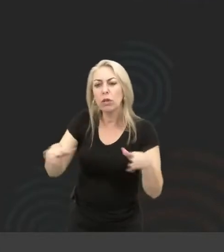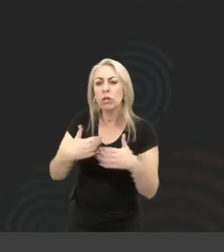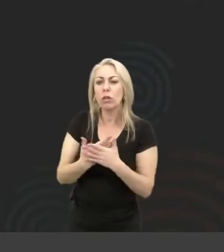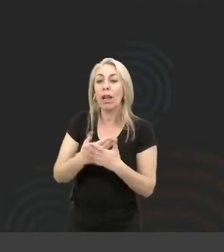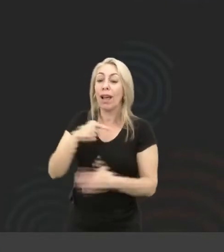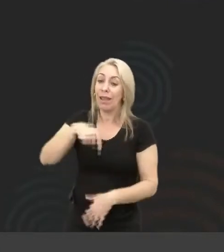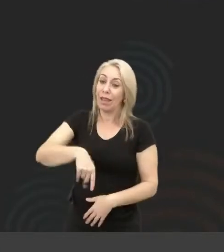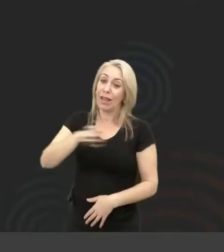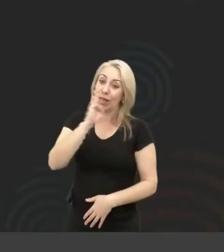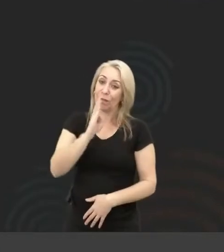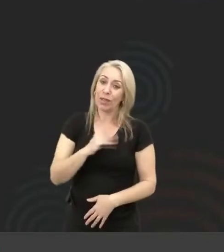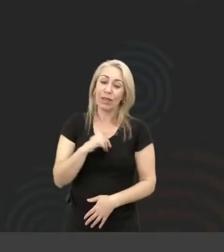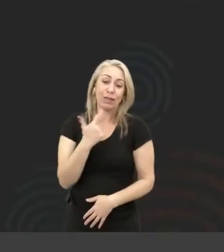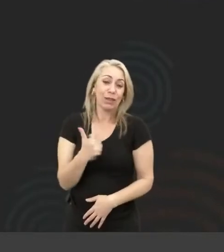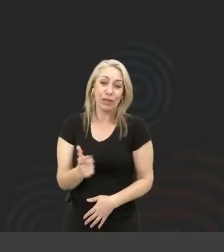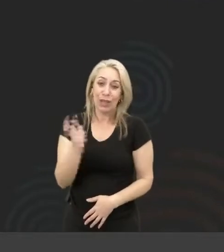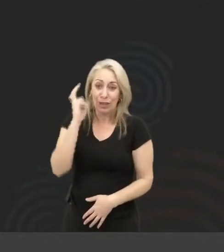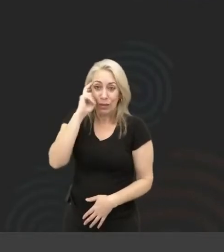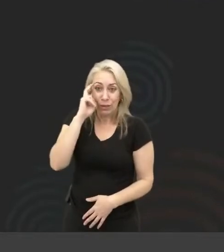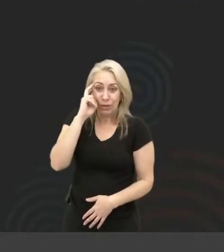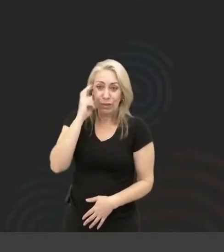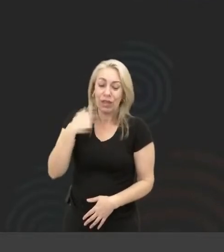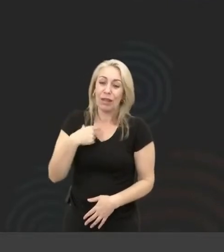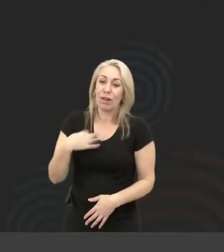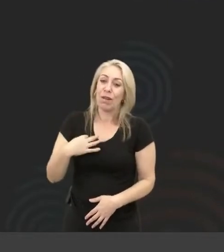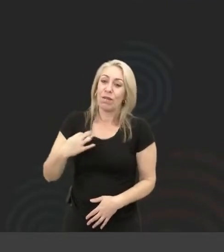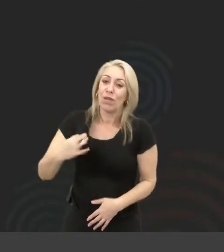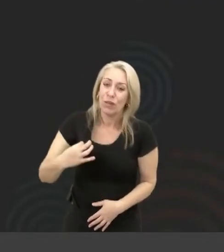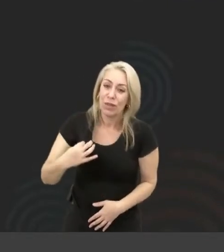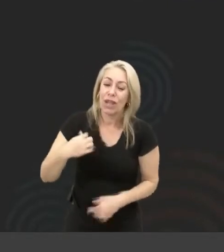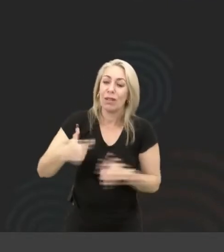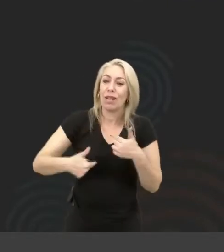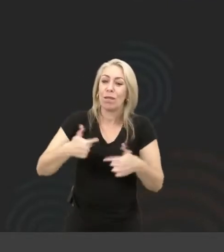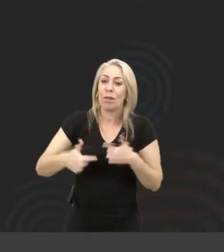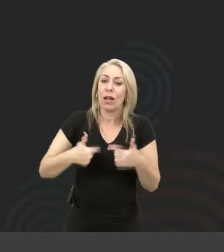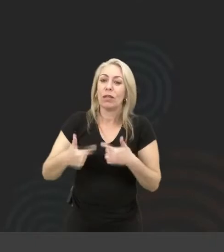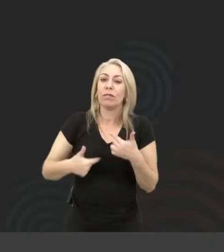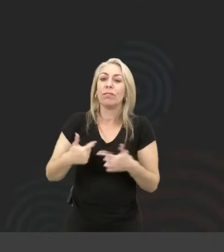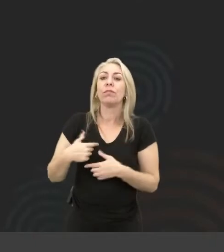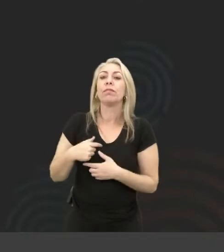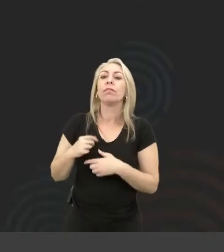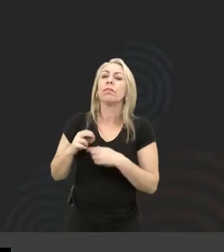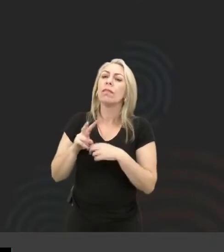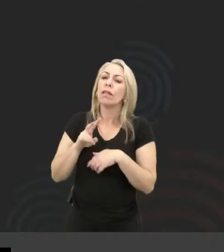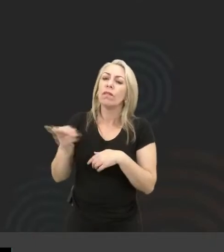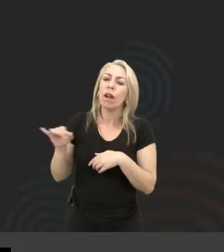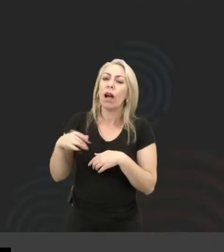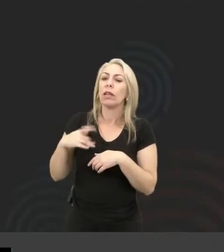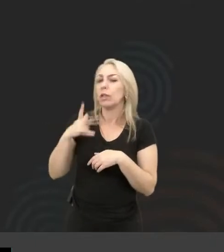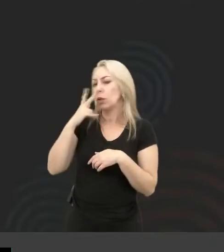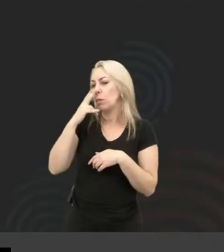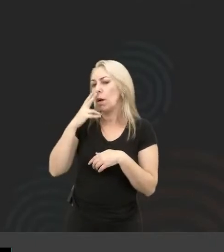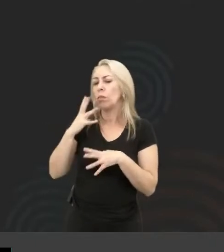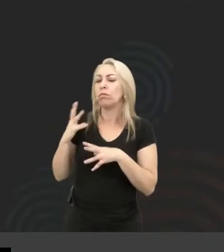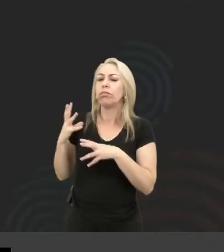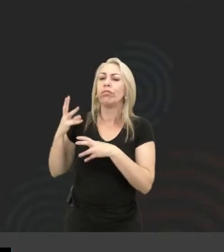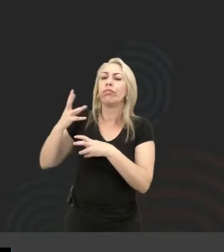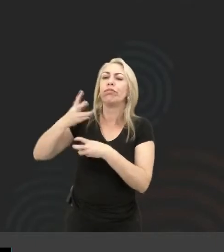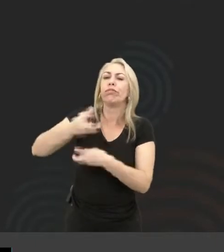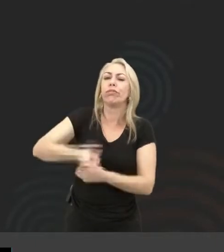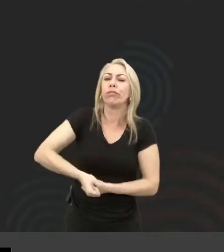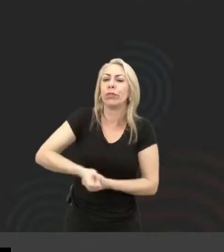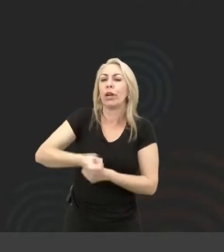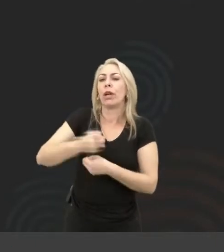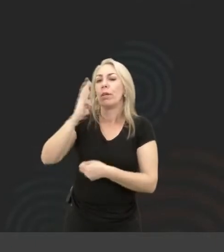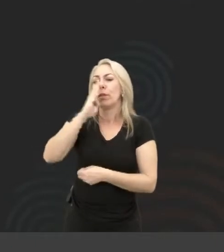Brasil, a gente também não tem a cultura de serviço voluntário. Vai juntando todo um fator Brasil, que não é